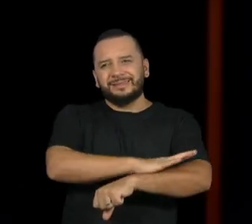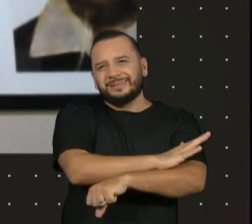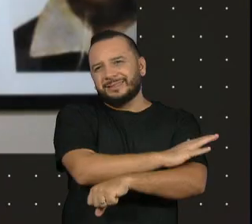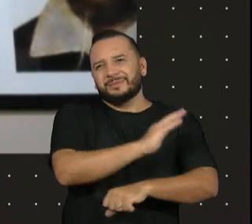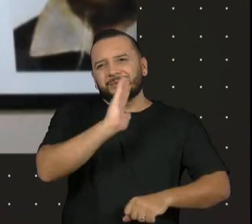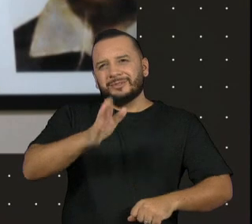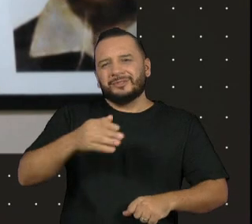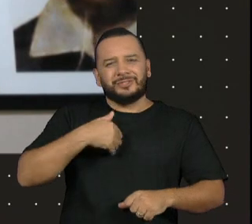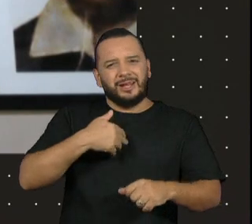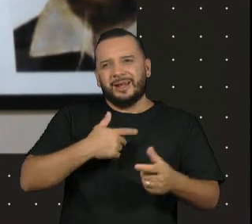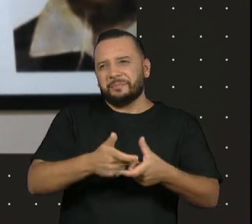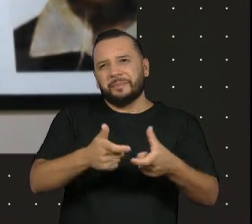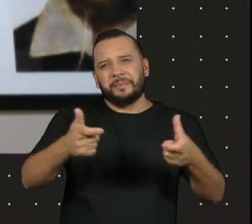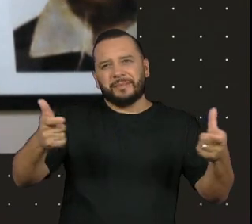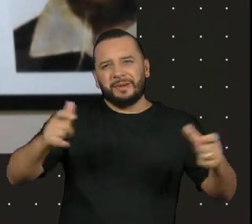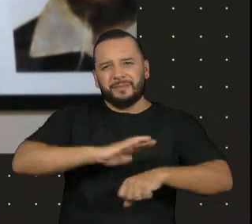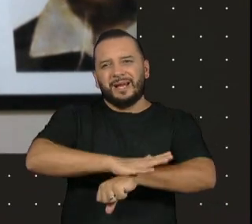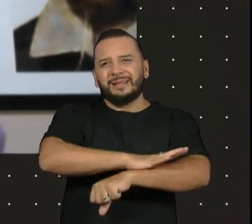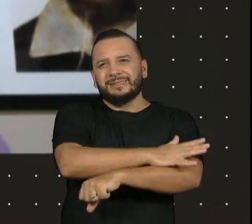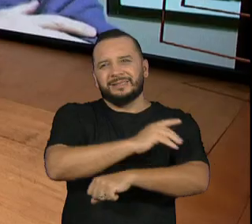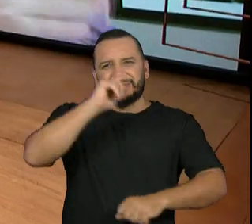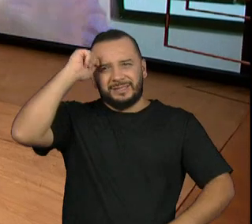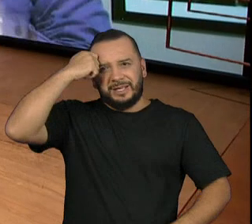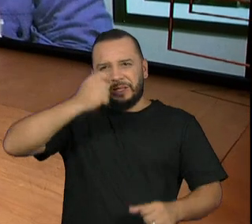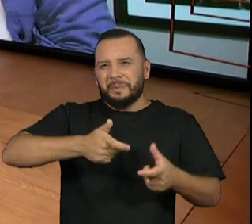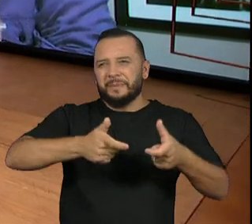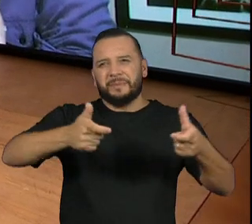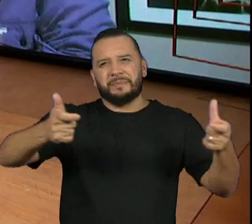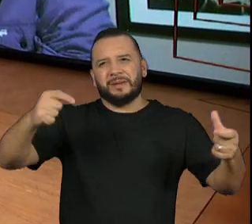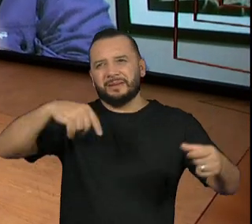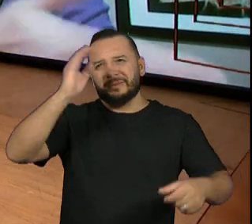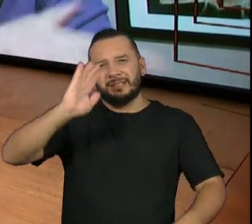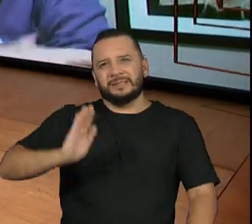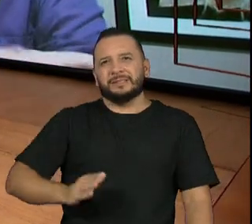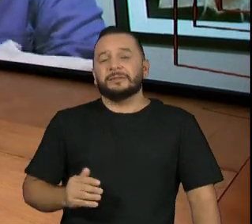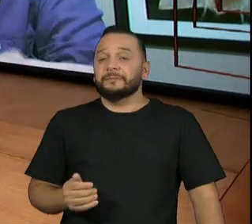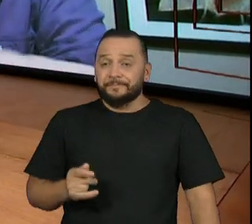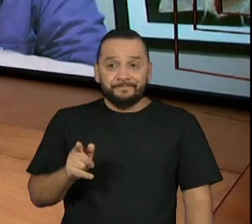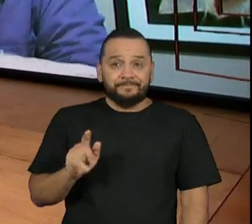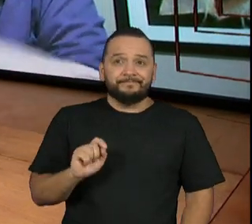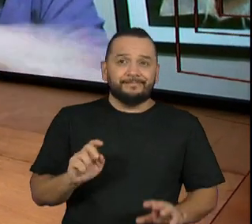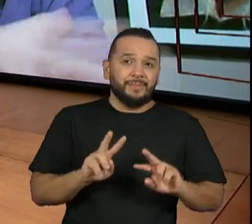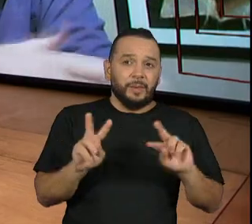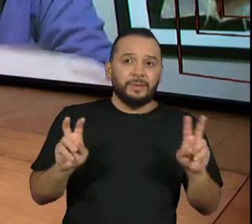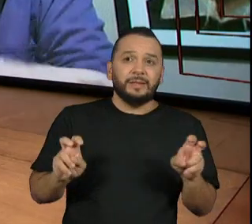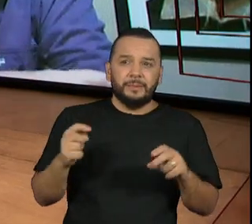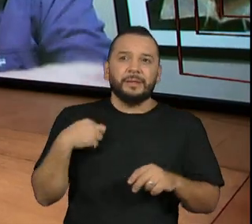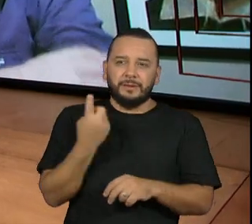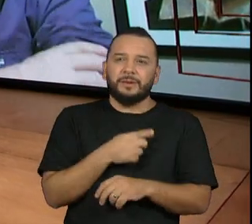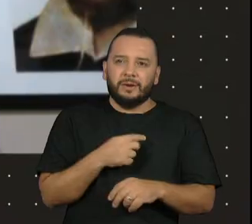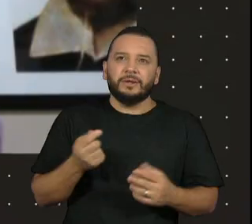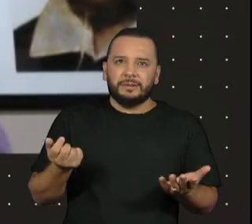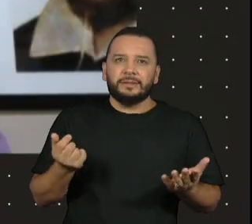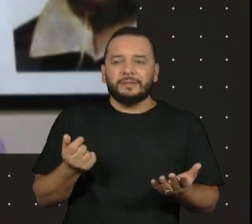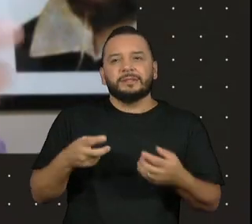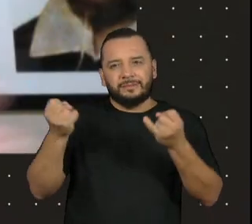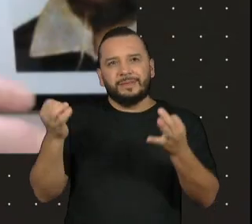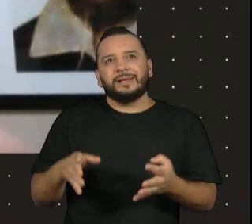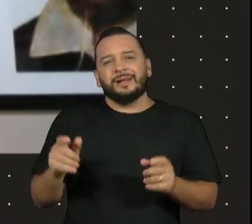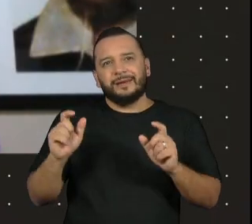vigor aqui, durante todo o período que era avocado, que é também um tema que a gente vai tratar nessa minissérie, nessa